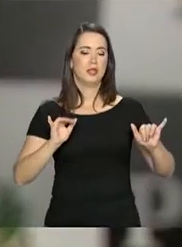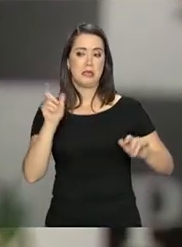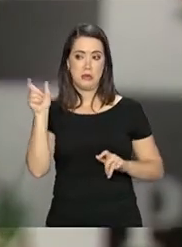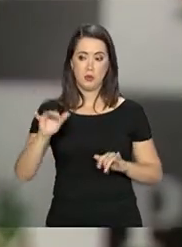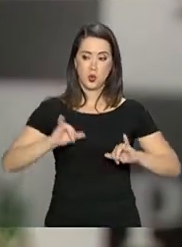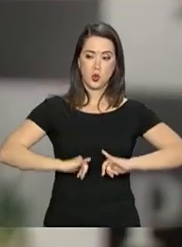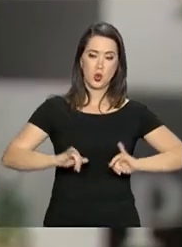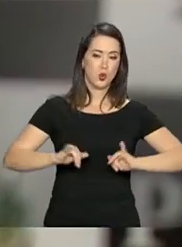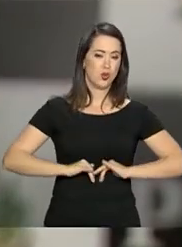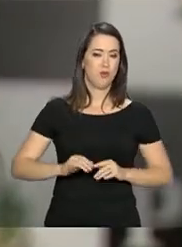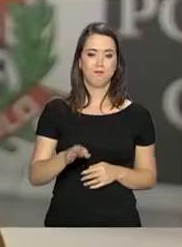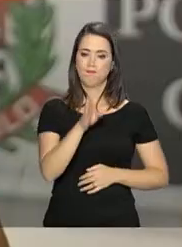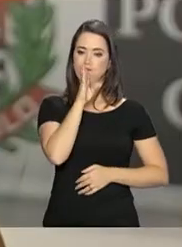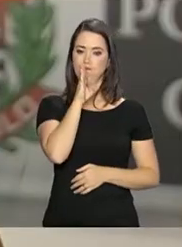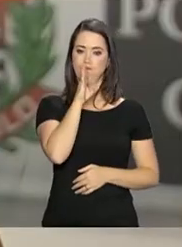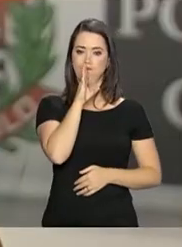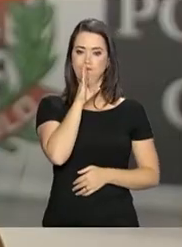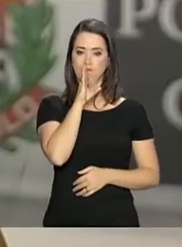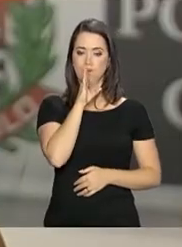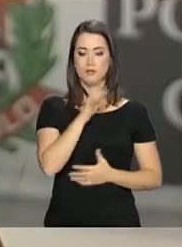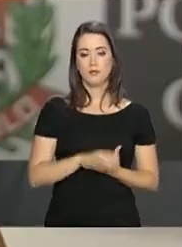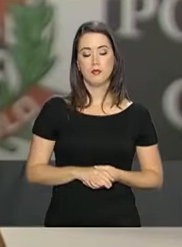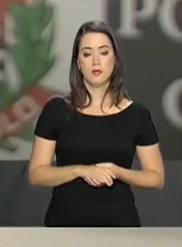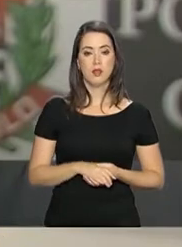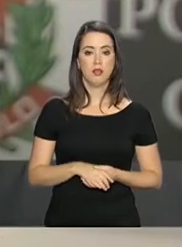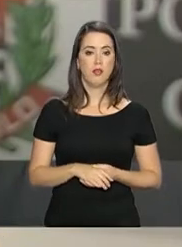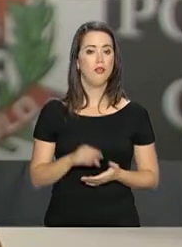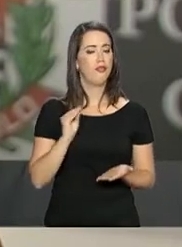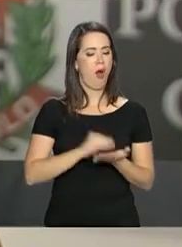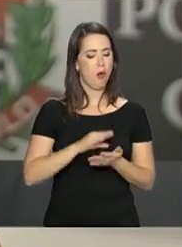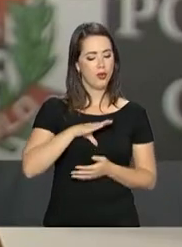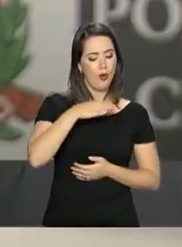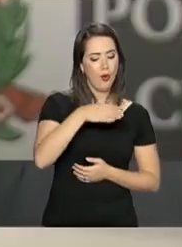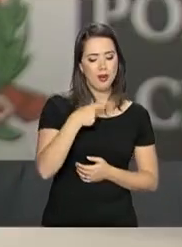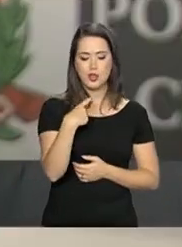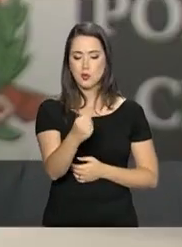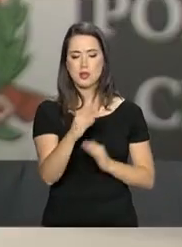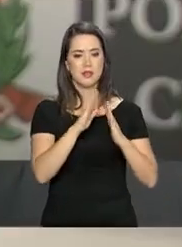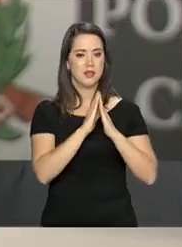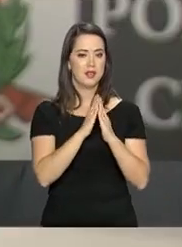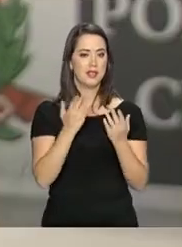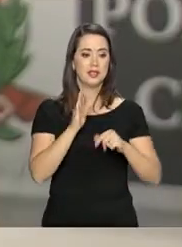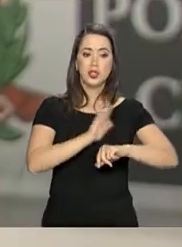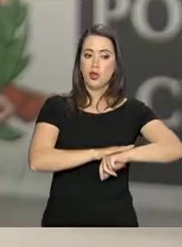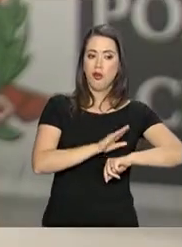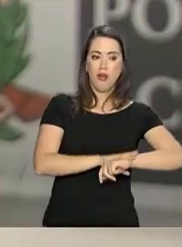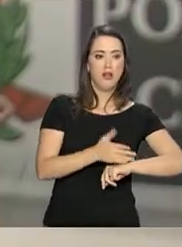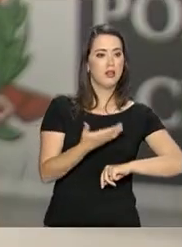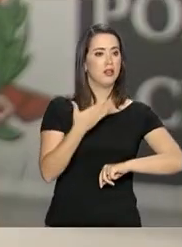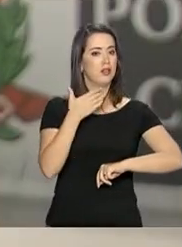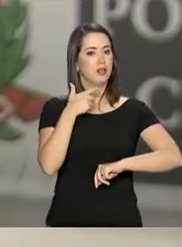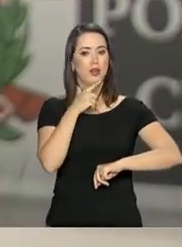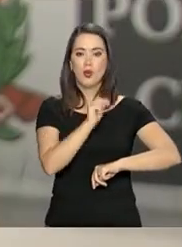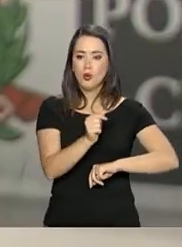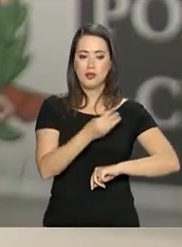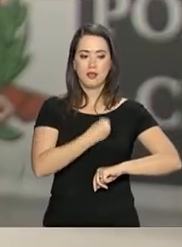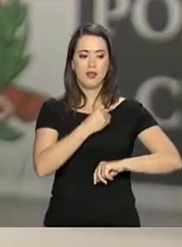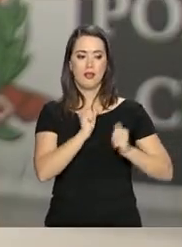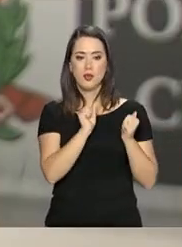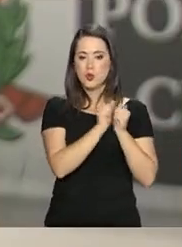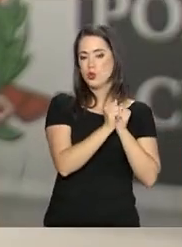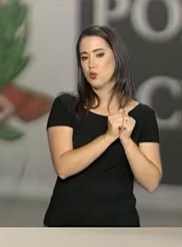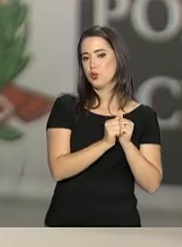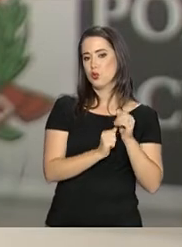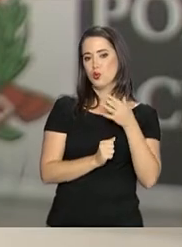denunciam os agressores. Elas não têm a coragem para sair de casa. Chega uma hora que ela não dá mais conta de conviver com aquilo.